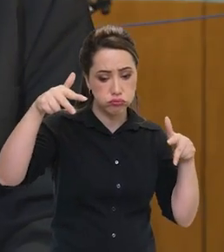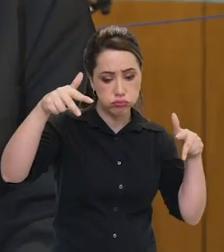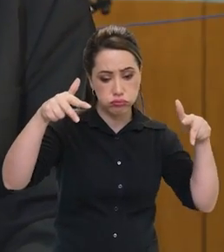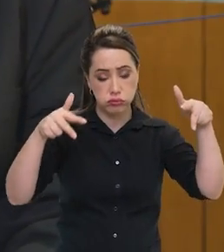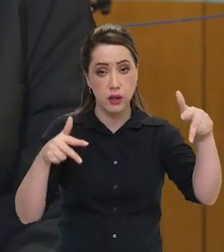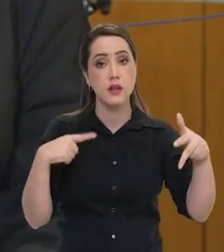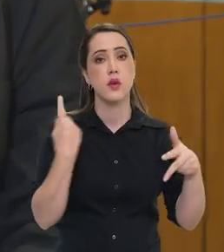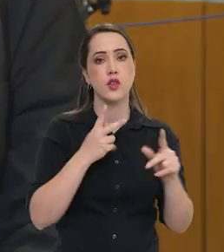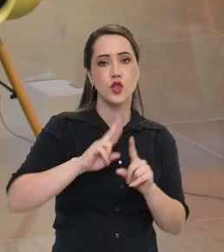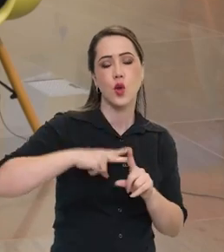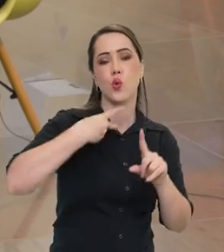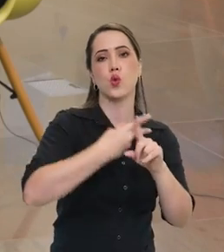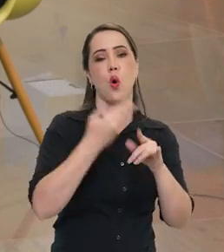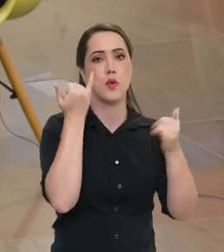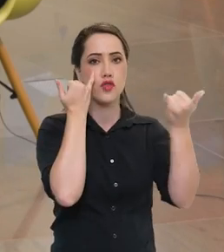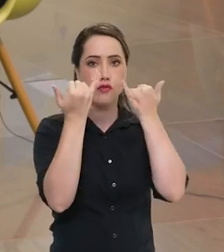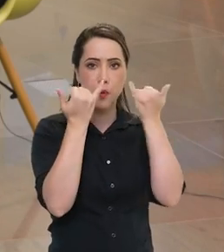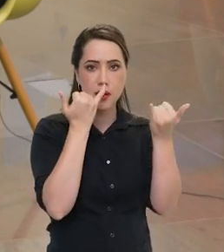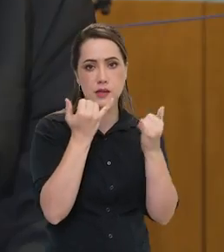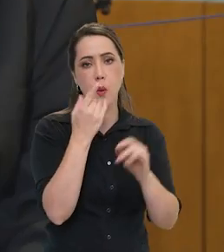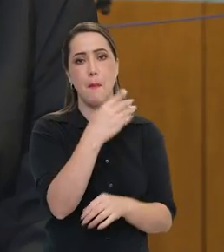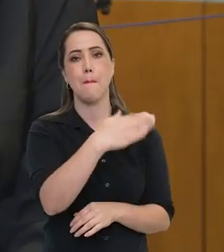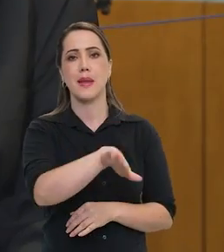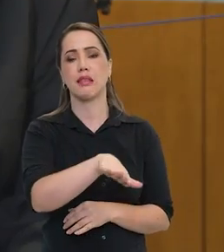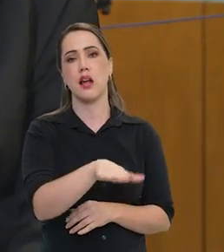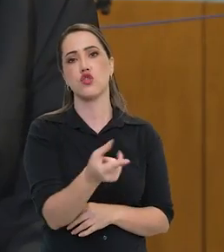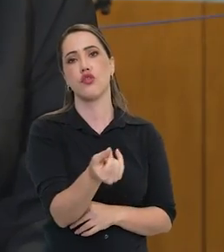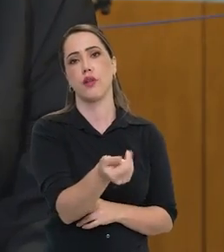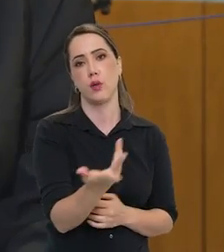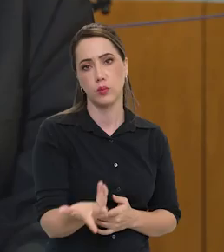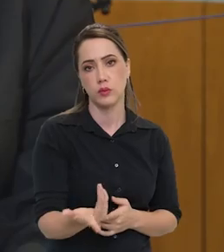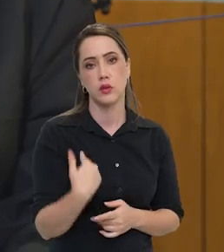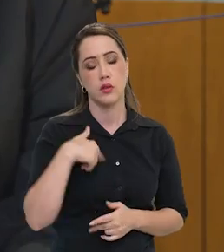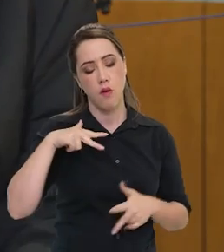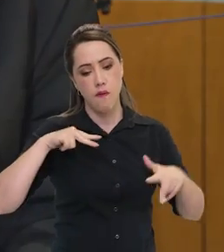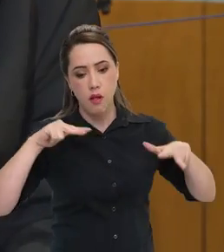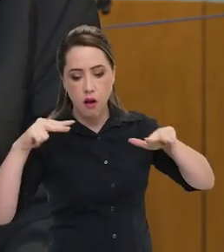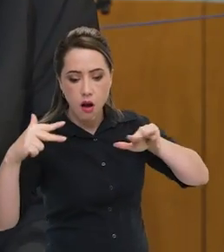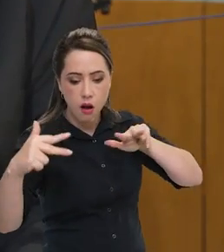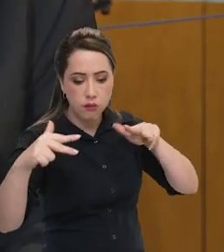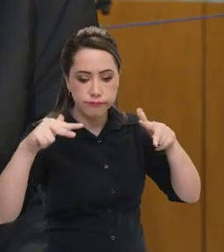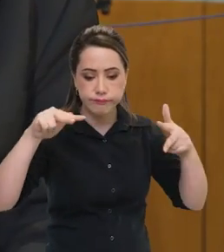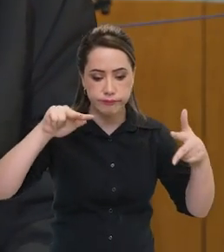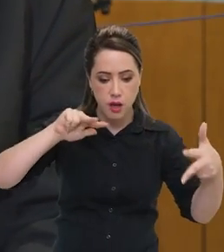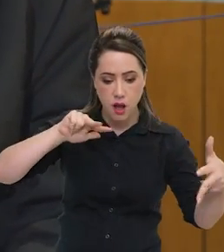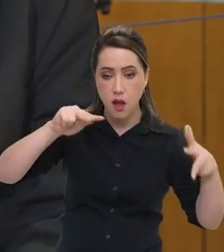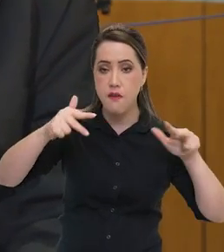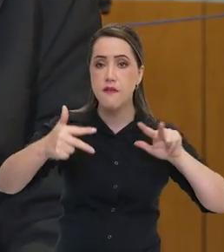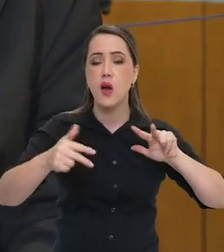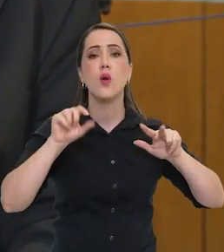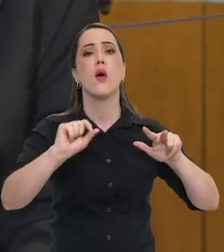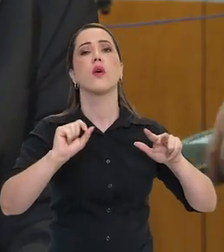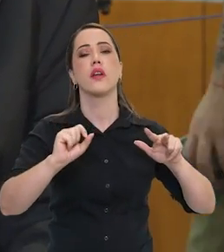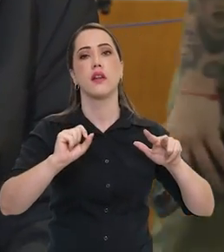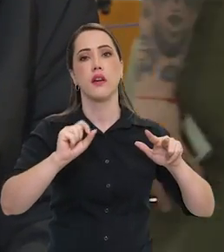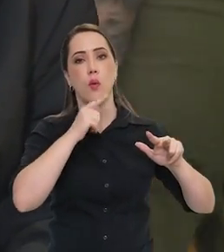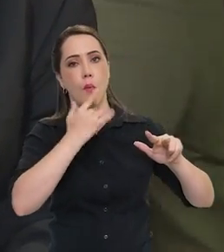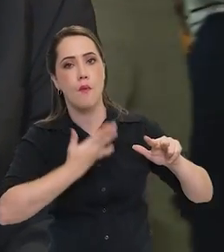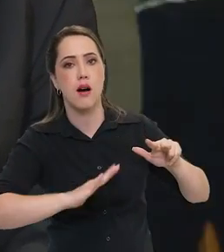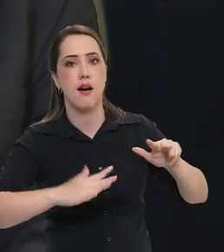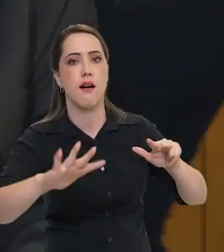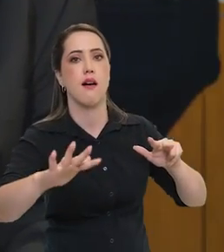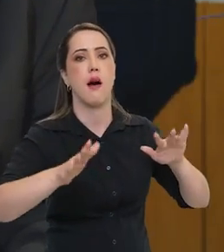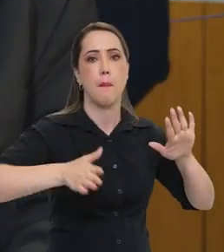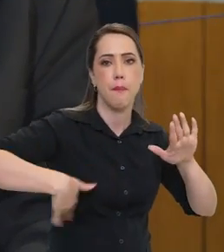o dobro de informação pela metade do preço. São satélites que vão olhar o oceano, vão olhar a costa brasileira, e vão olhar águas